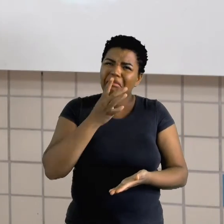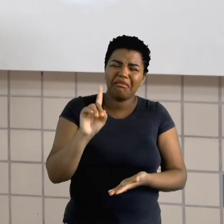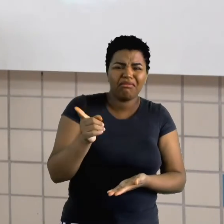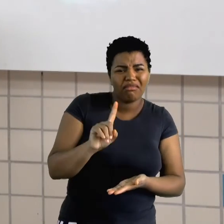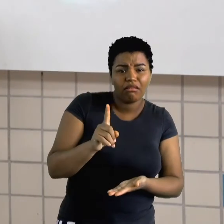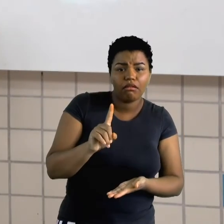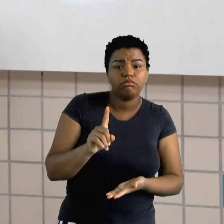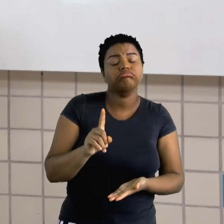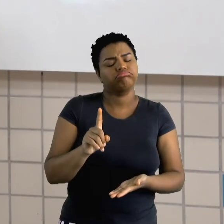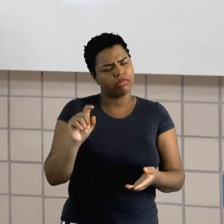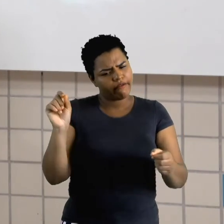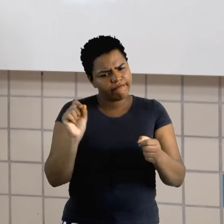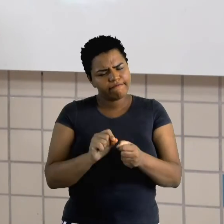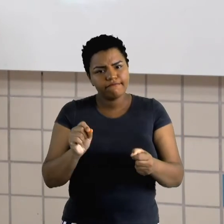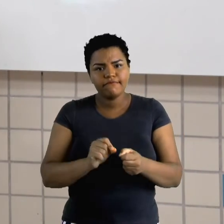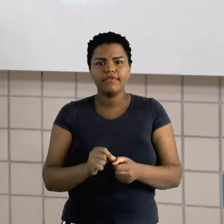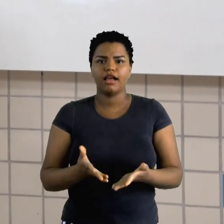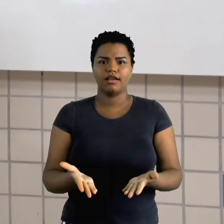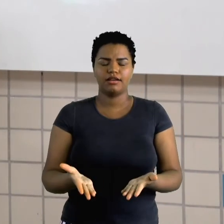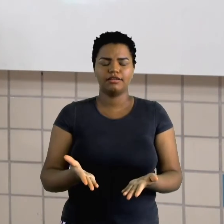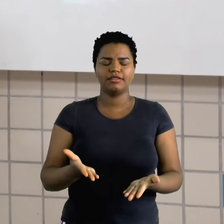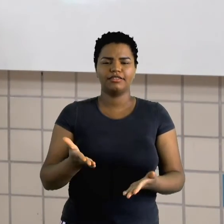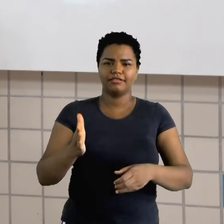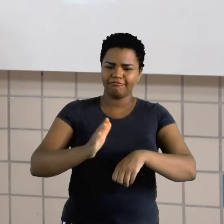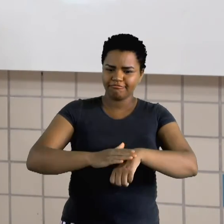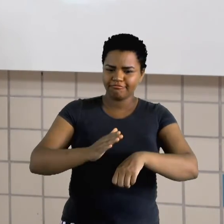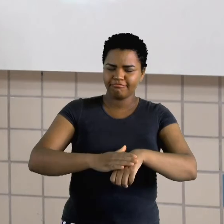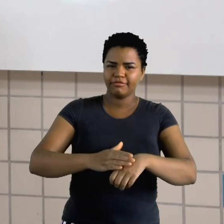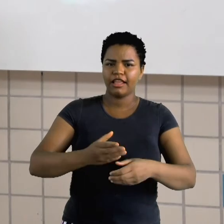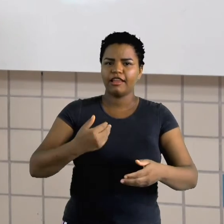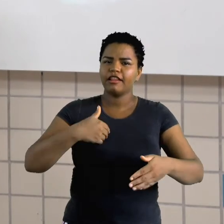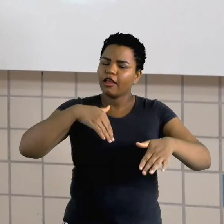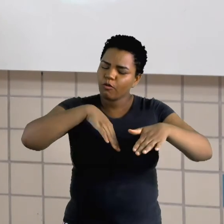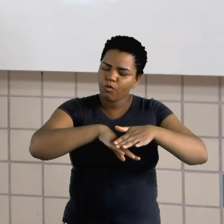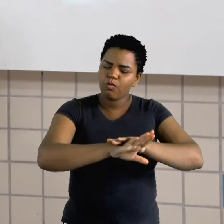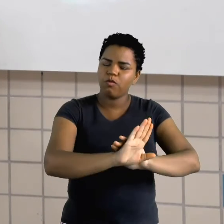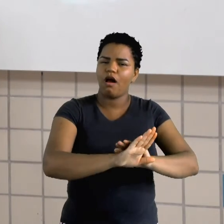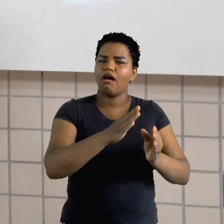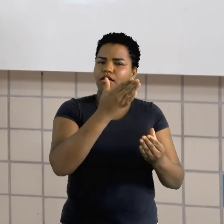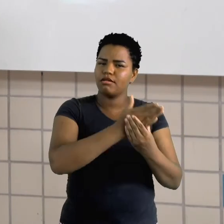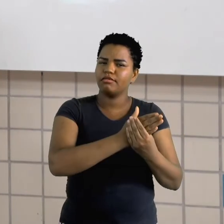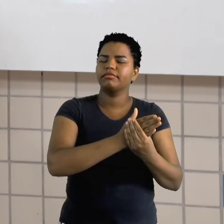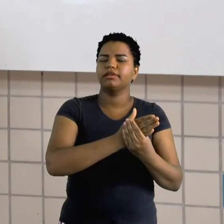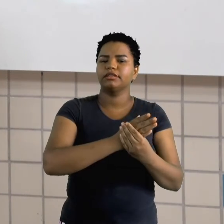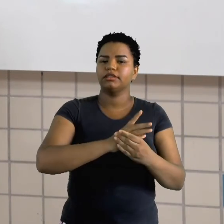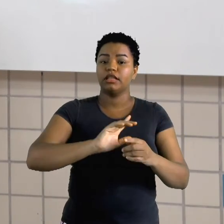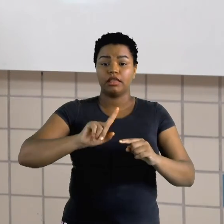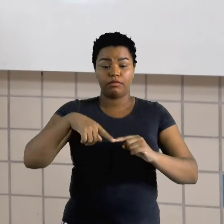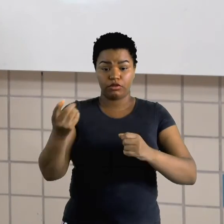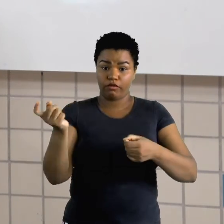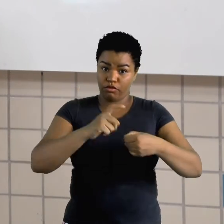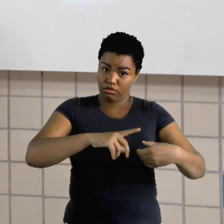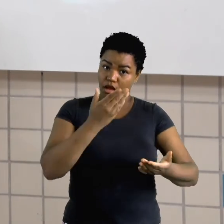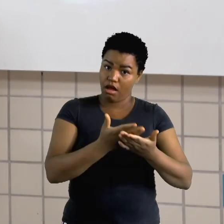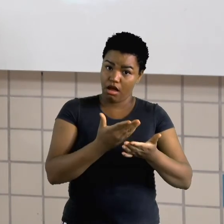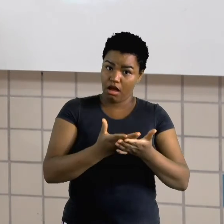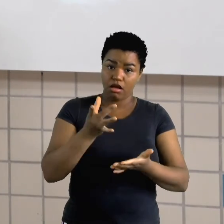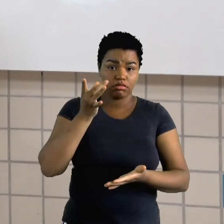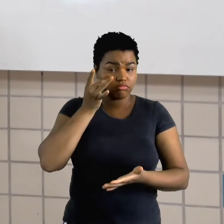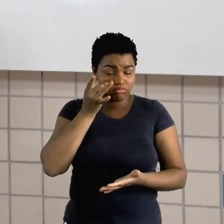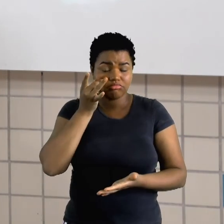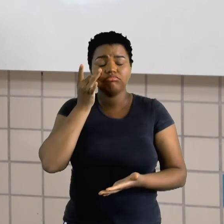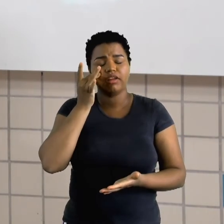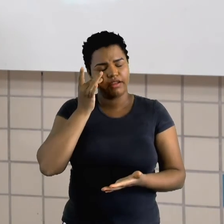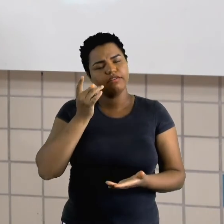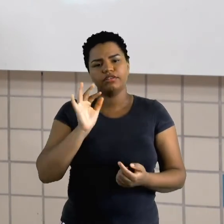Faça, guarde, guarde numa pasta que quando retornarmos, você leva para a gente. Você